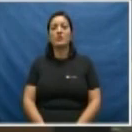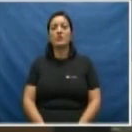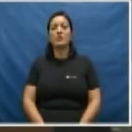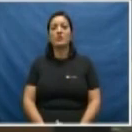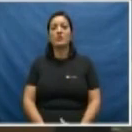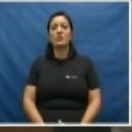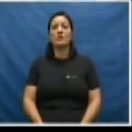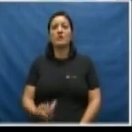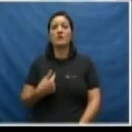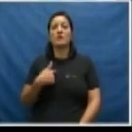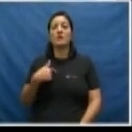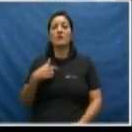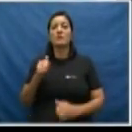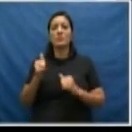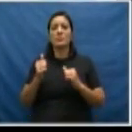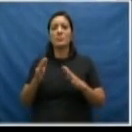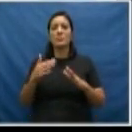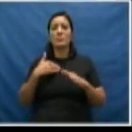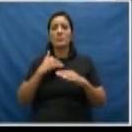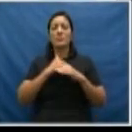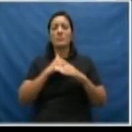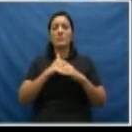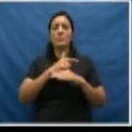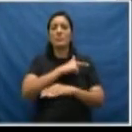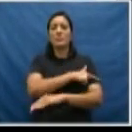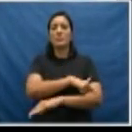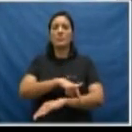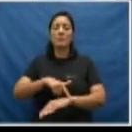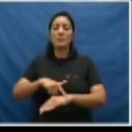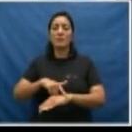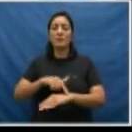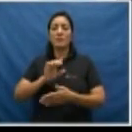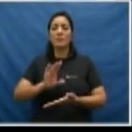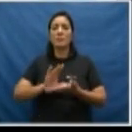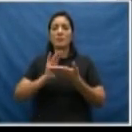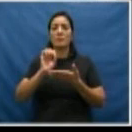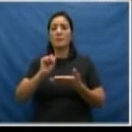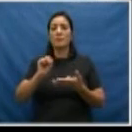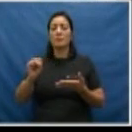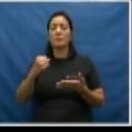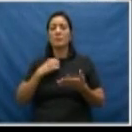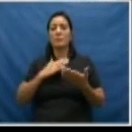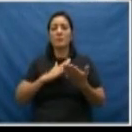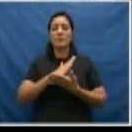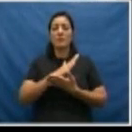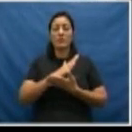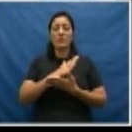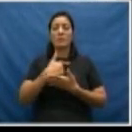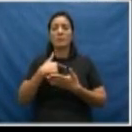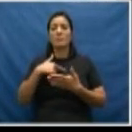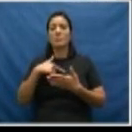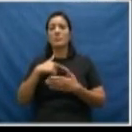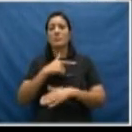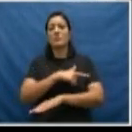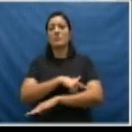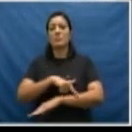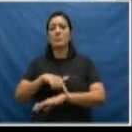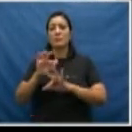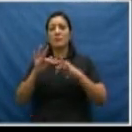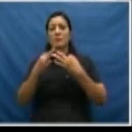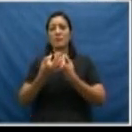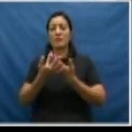Os princípios da igualdade, respeito à Constituição de 88 que nós aprovamos, o respeito à família